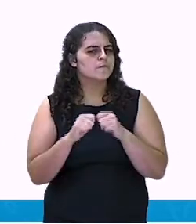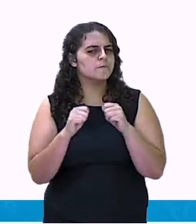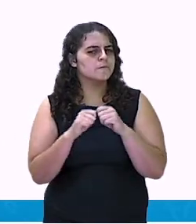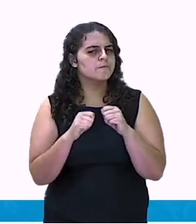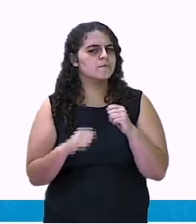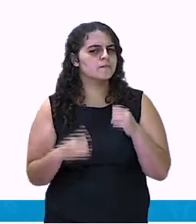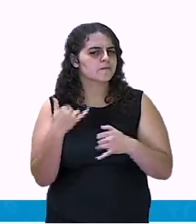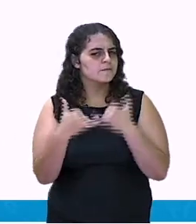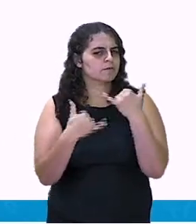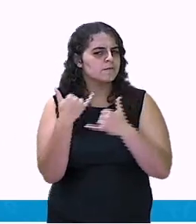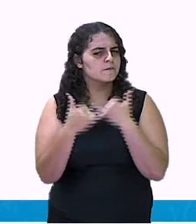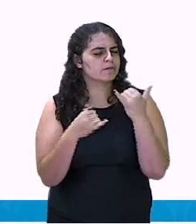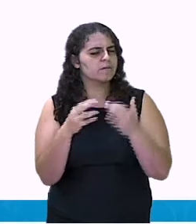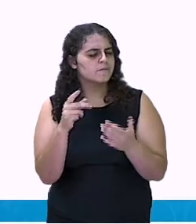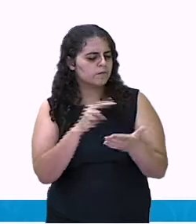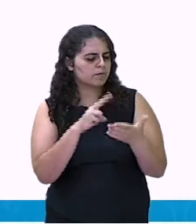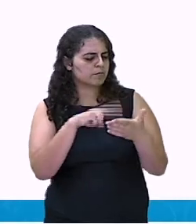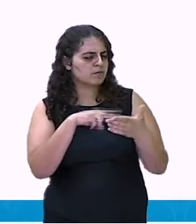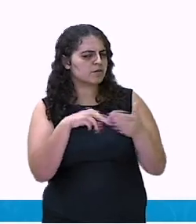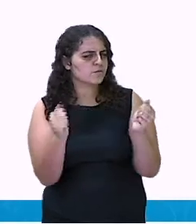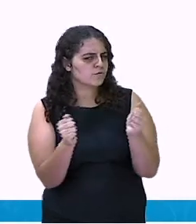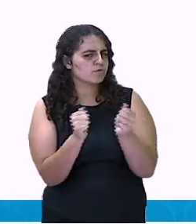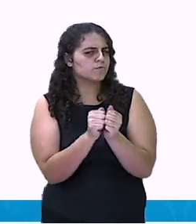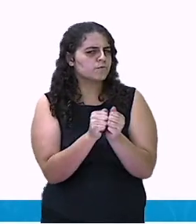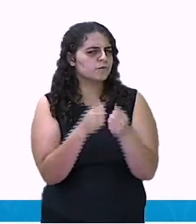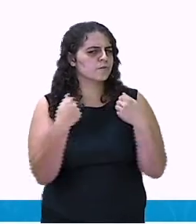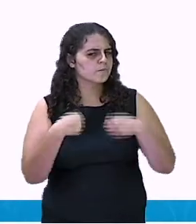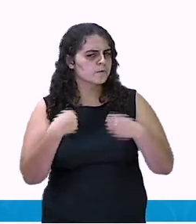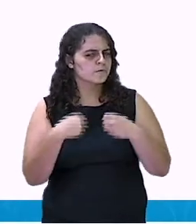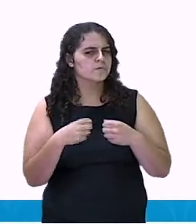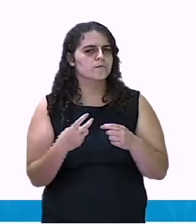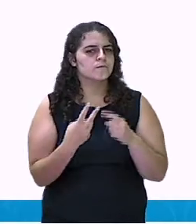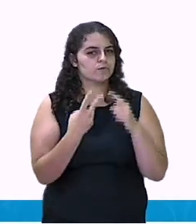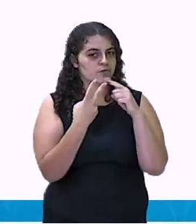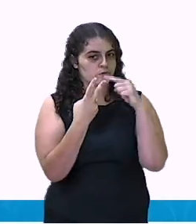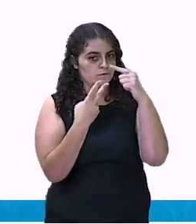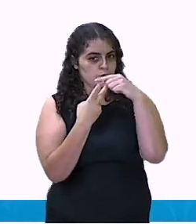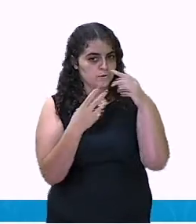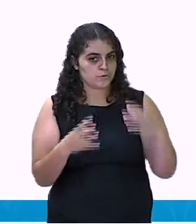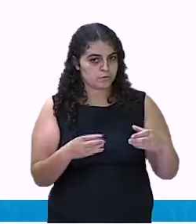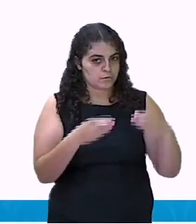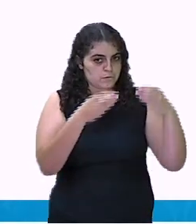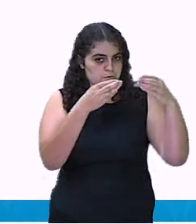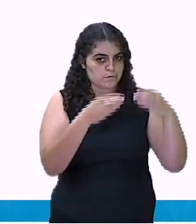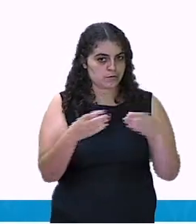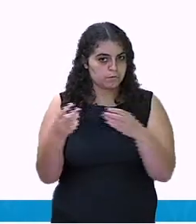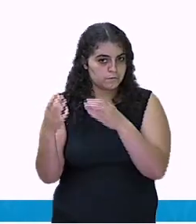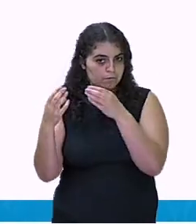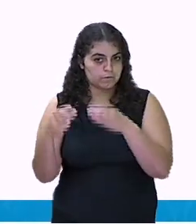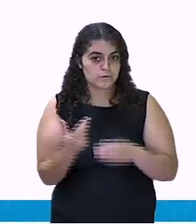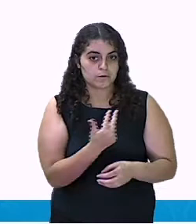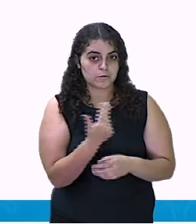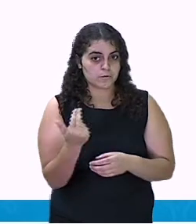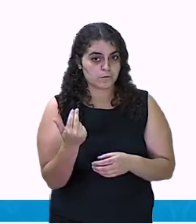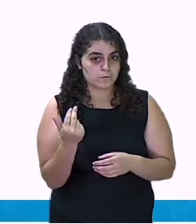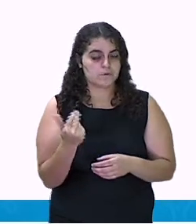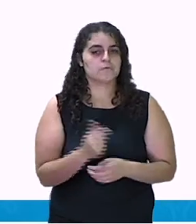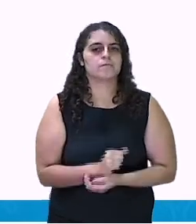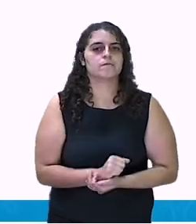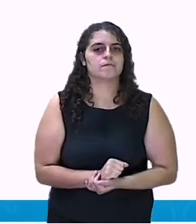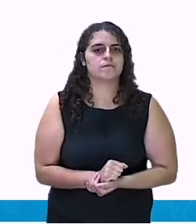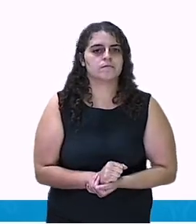um pé de lata. Vamos ler comigo? Ele precisou de duas latas do mesmo tamanho, vazias.